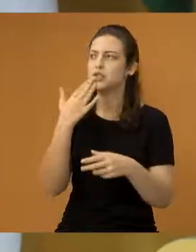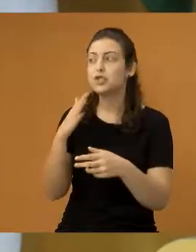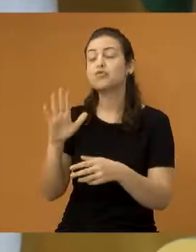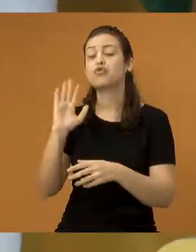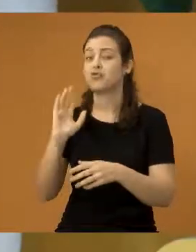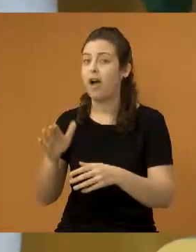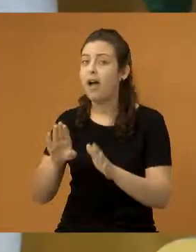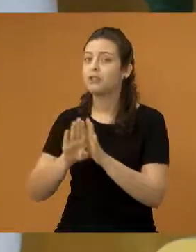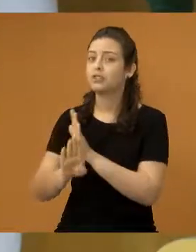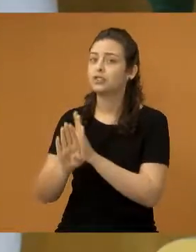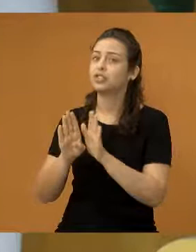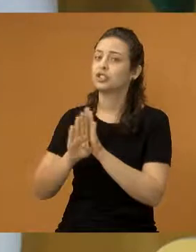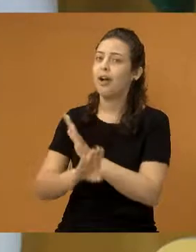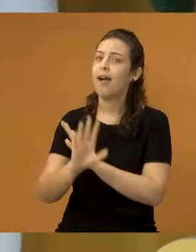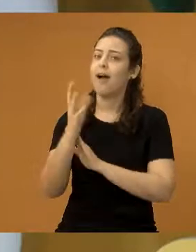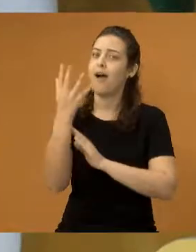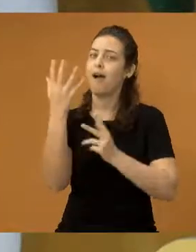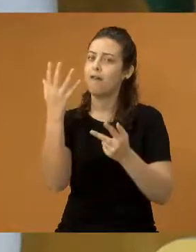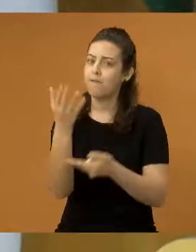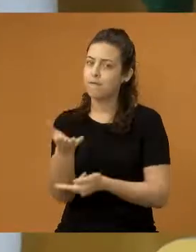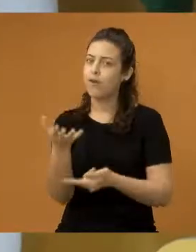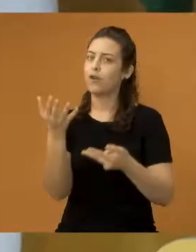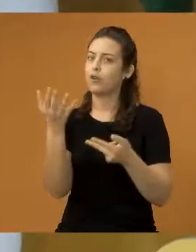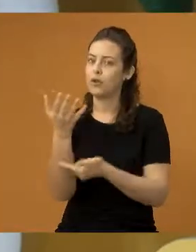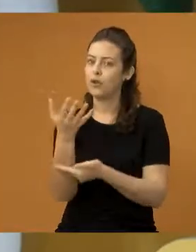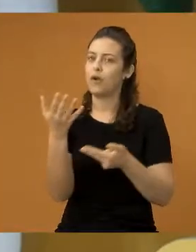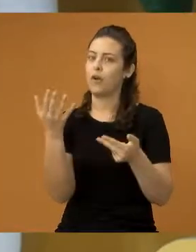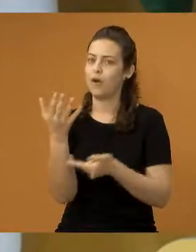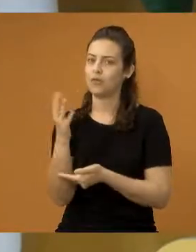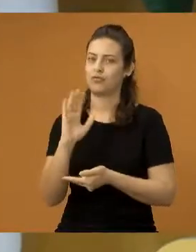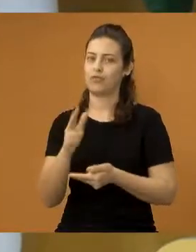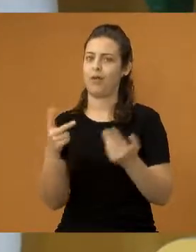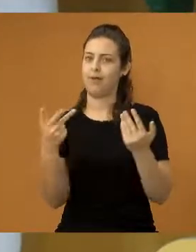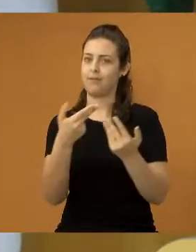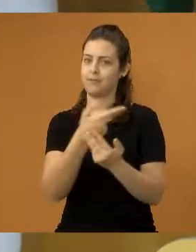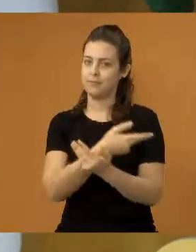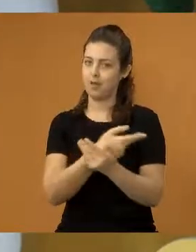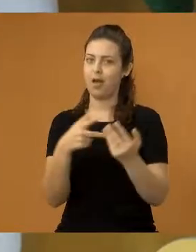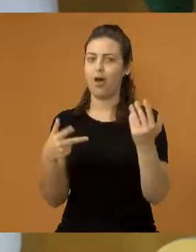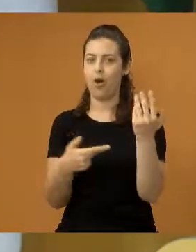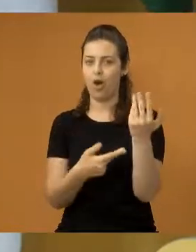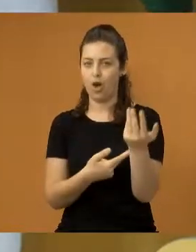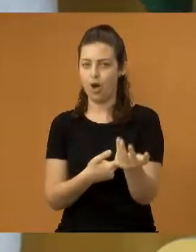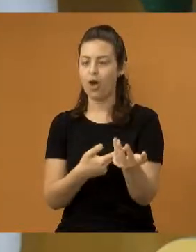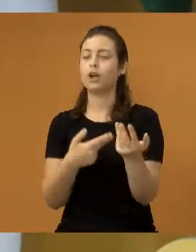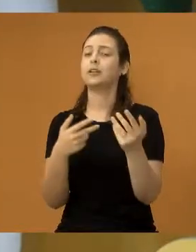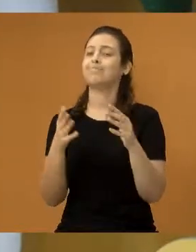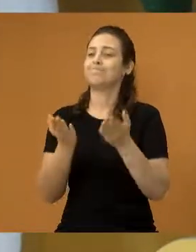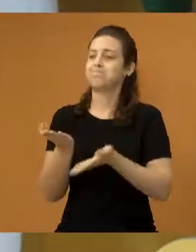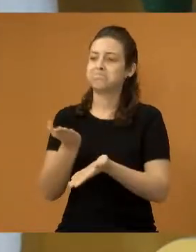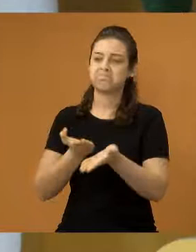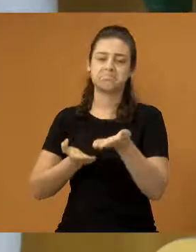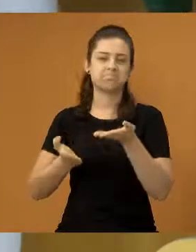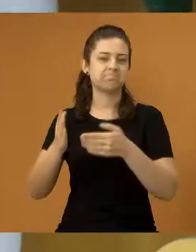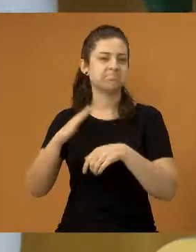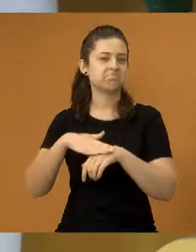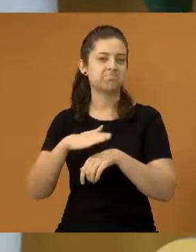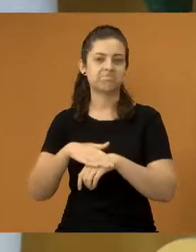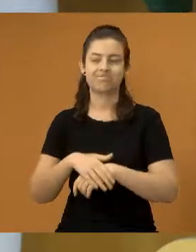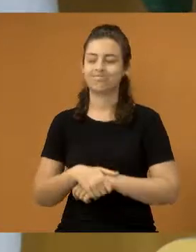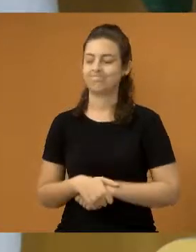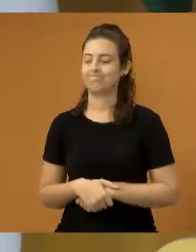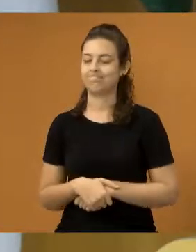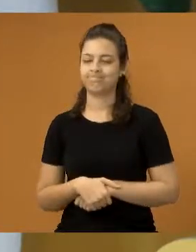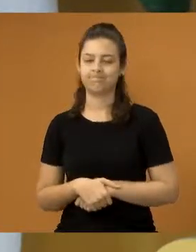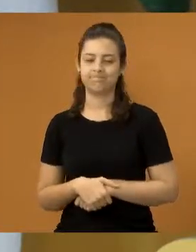pedido para a Secretaria de Meio Ambiente para que essas árvores fossem podadas e esses serviços não foram realizados.